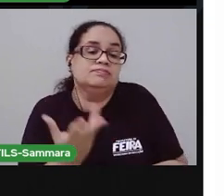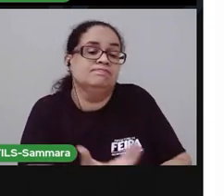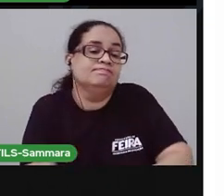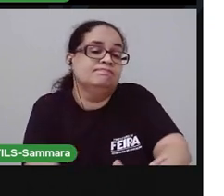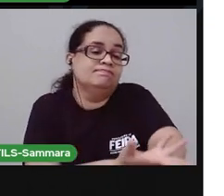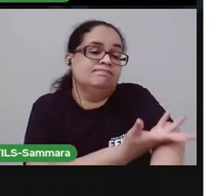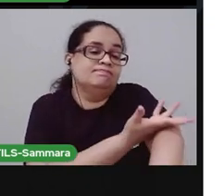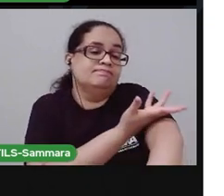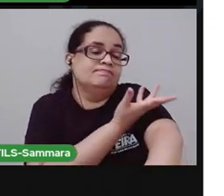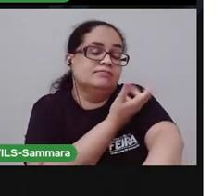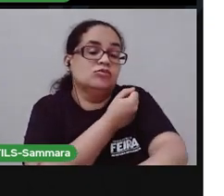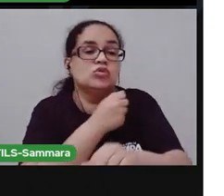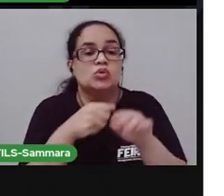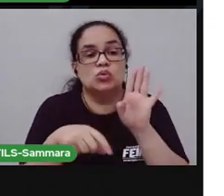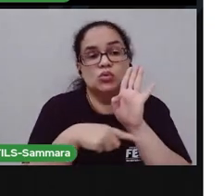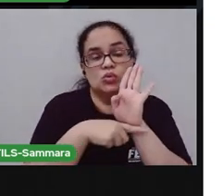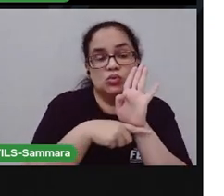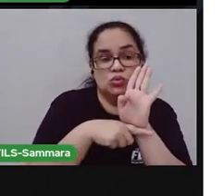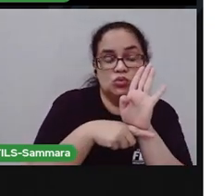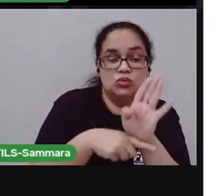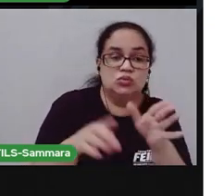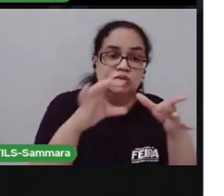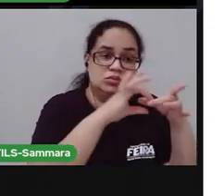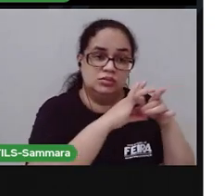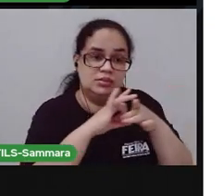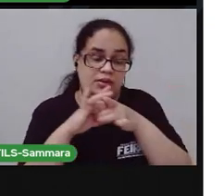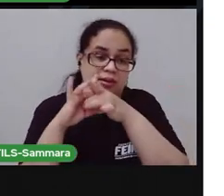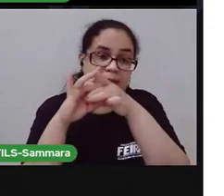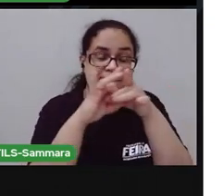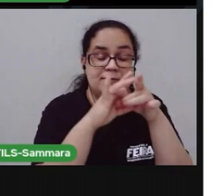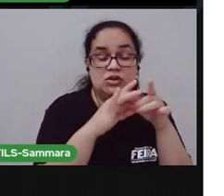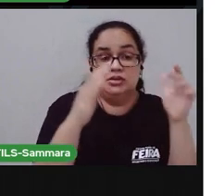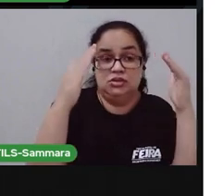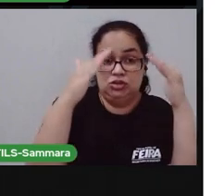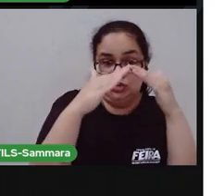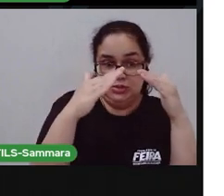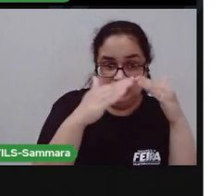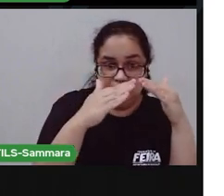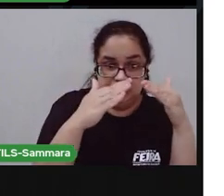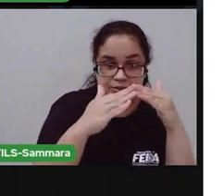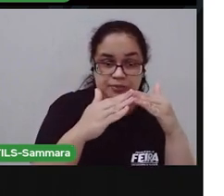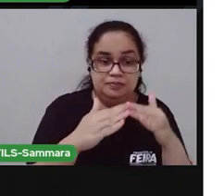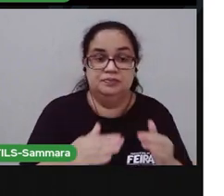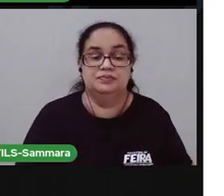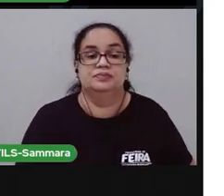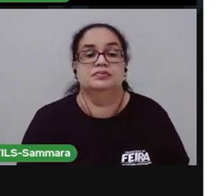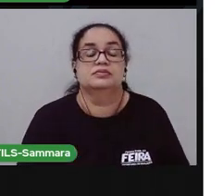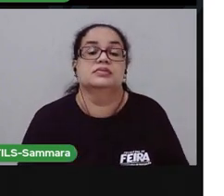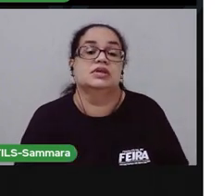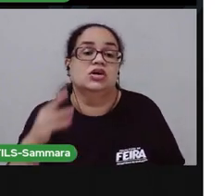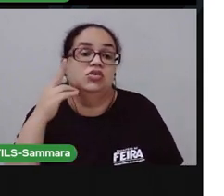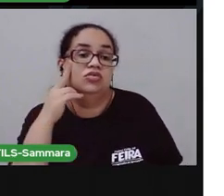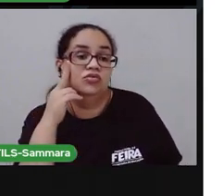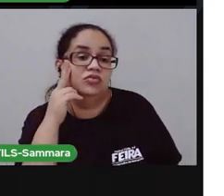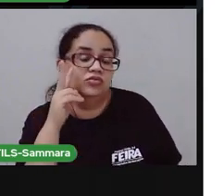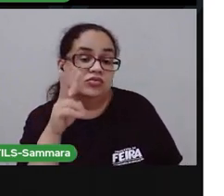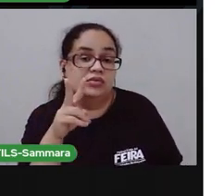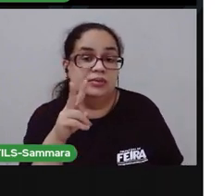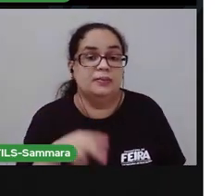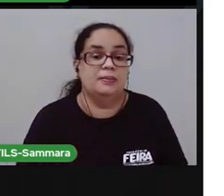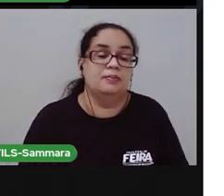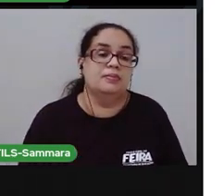que contribuem para a harmonia de um Lá, e identificar elementos,